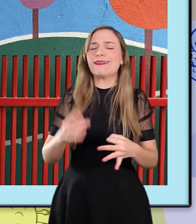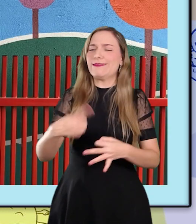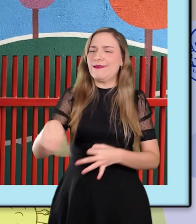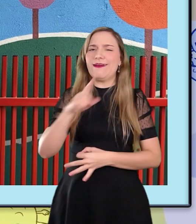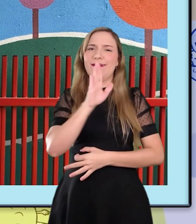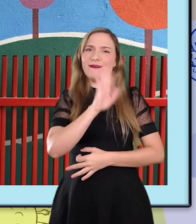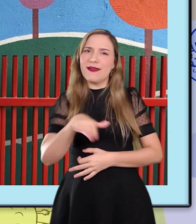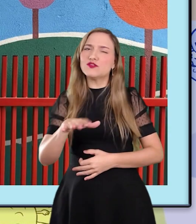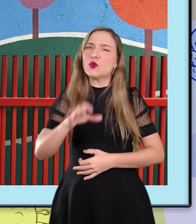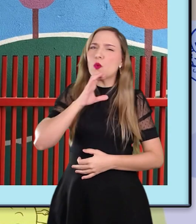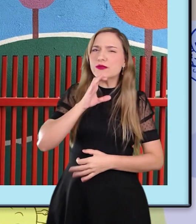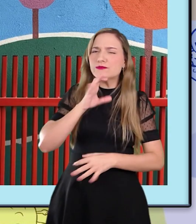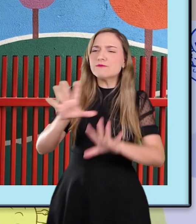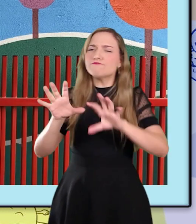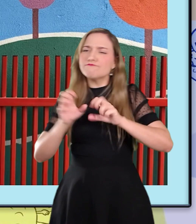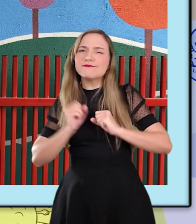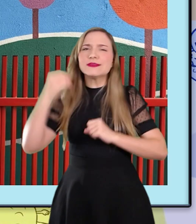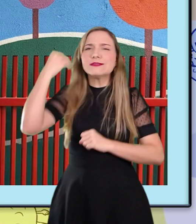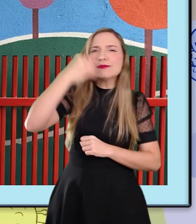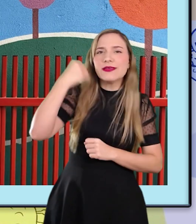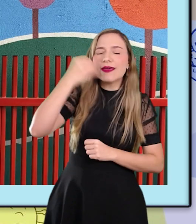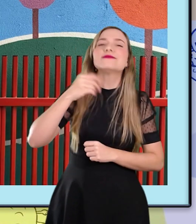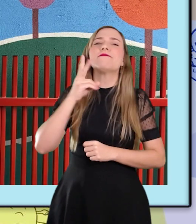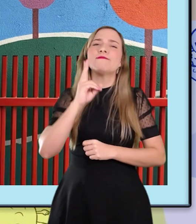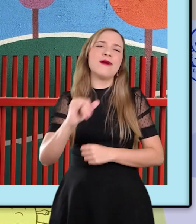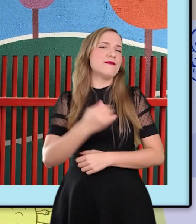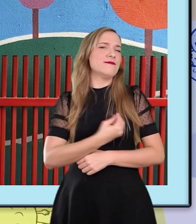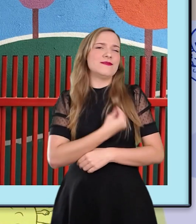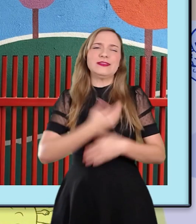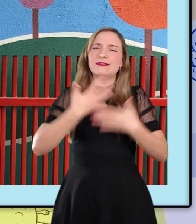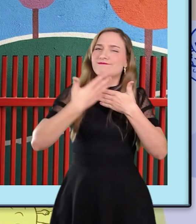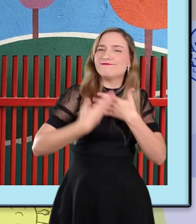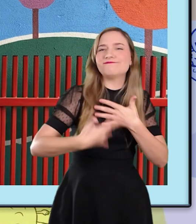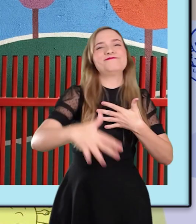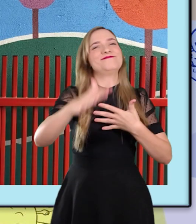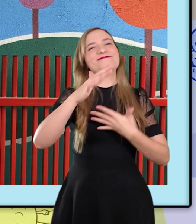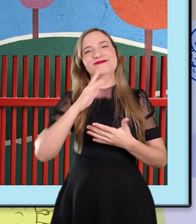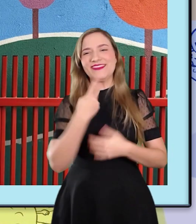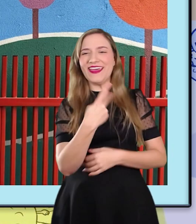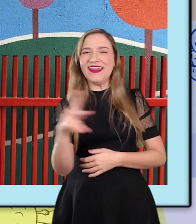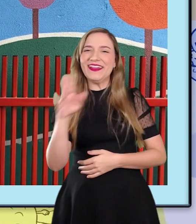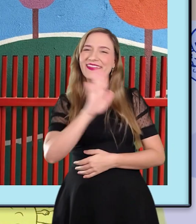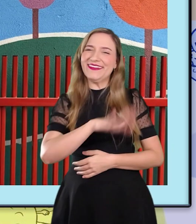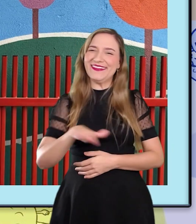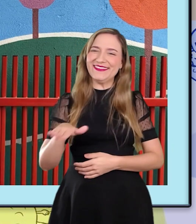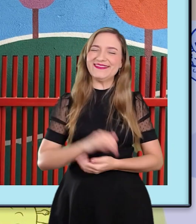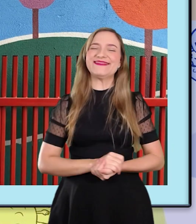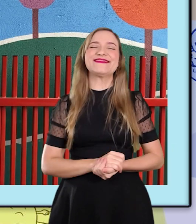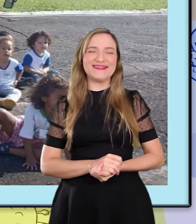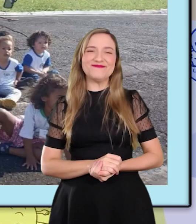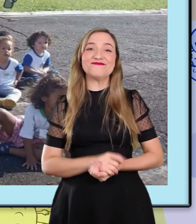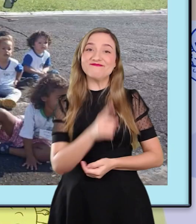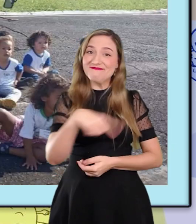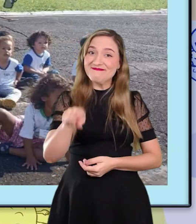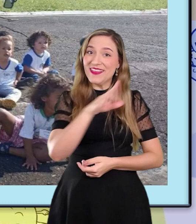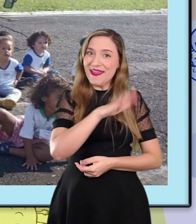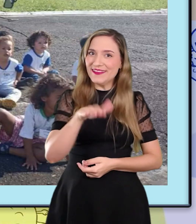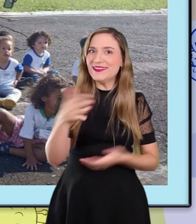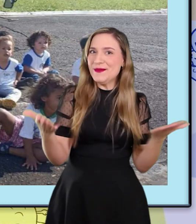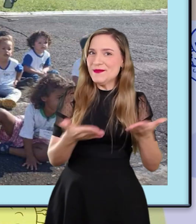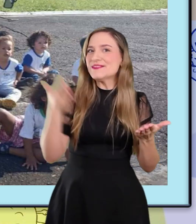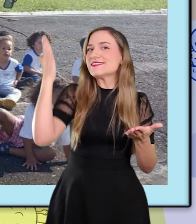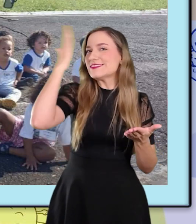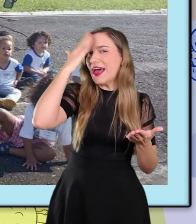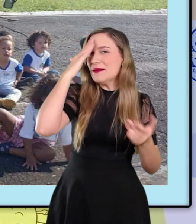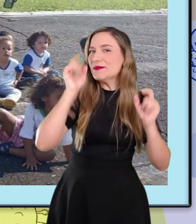esse conhecimento, essa experiência vai ser levada por toda a vida dessas crianças. E elas